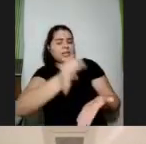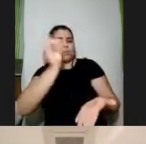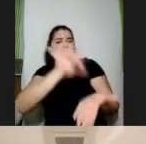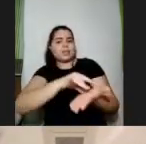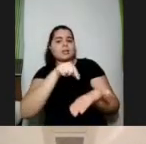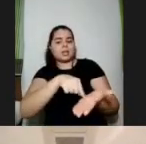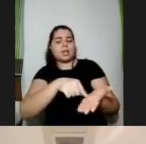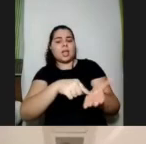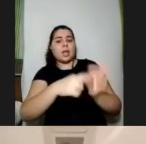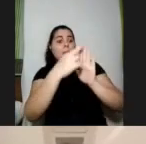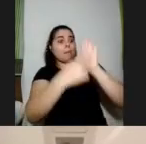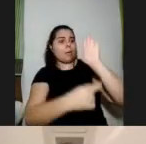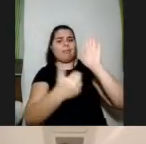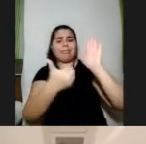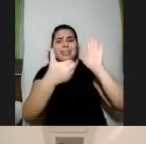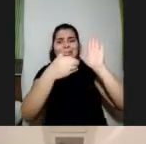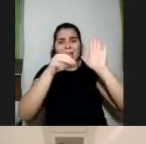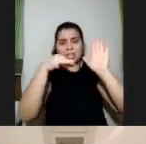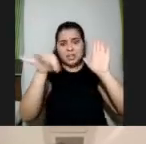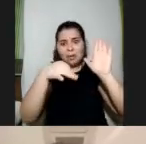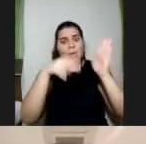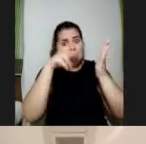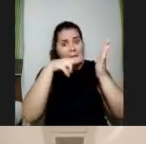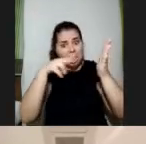relatório de 10 páginas e a pessoa lê a pessoa não tem